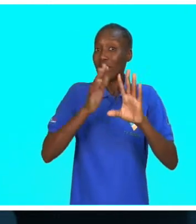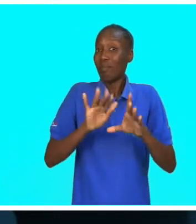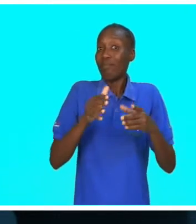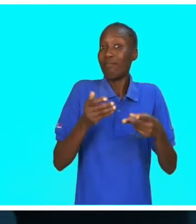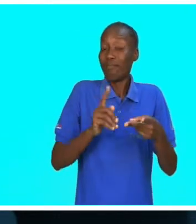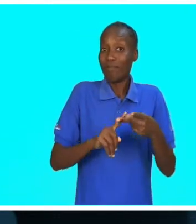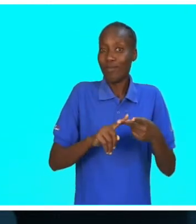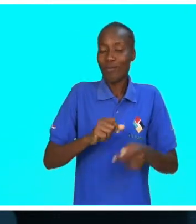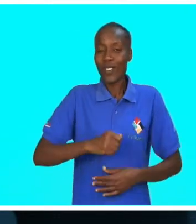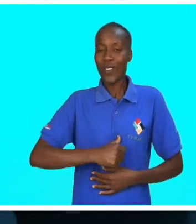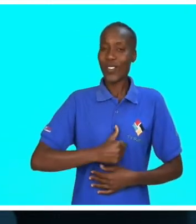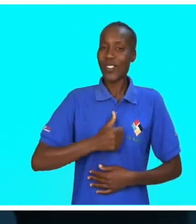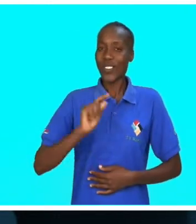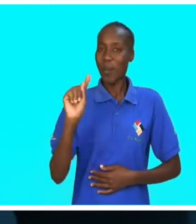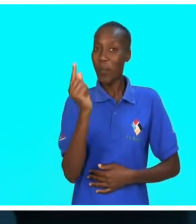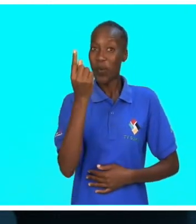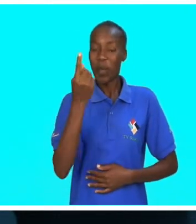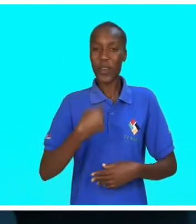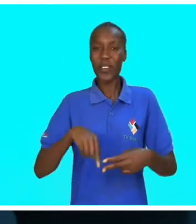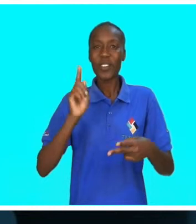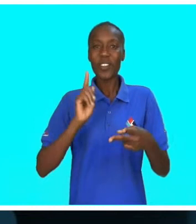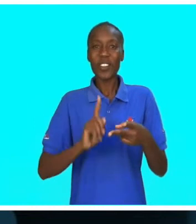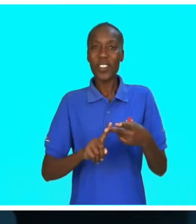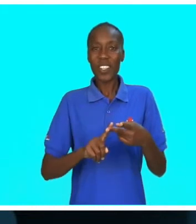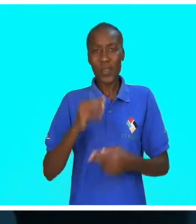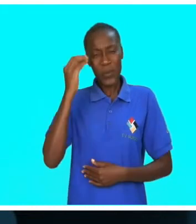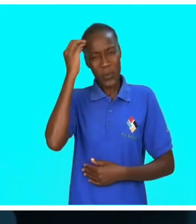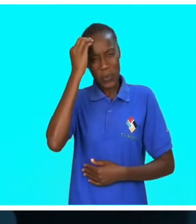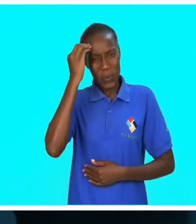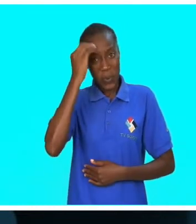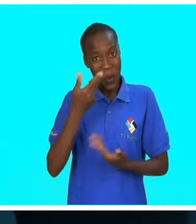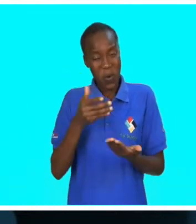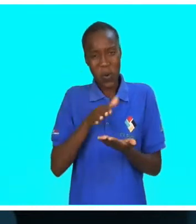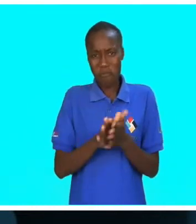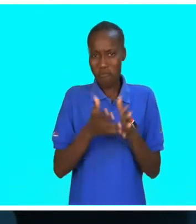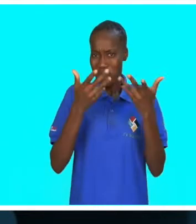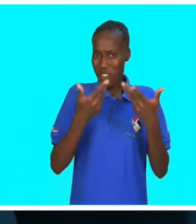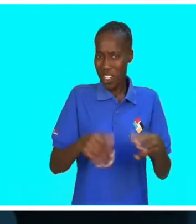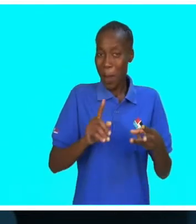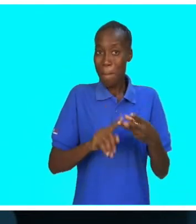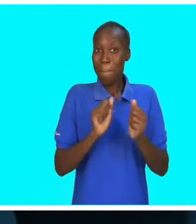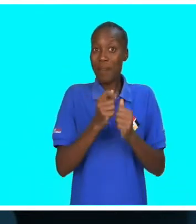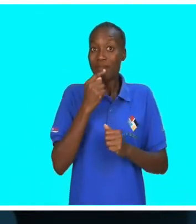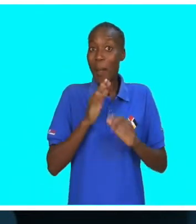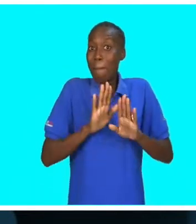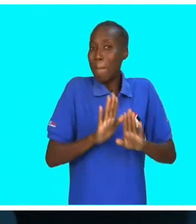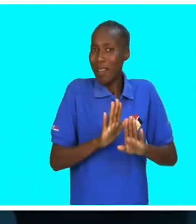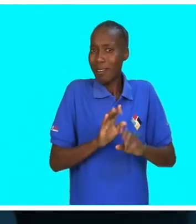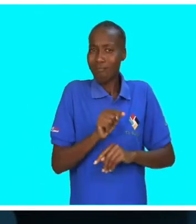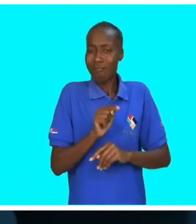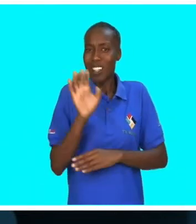orgulho primeiro, sonho realizado, mas não para